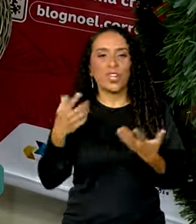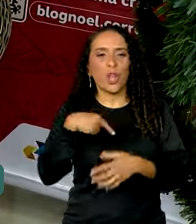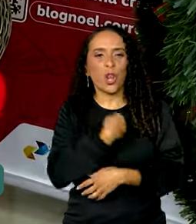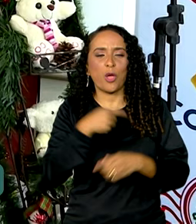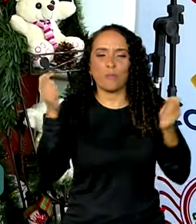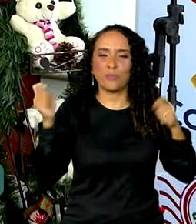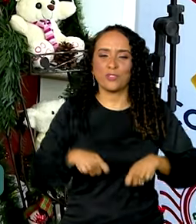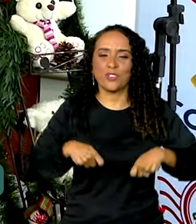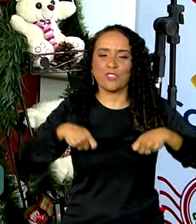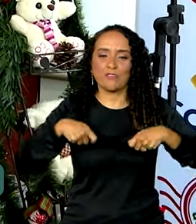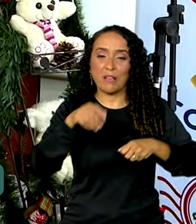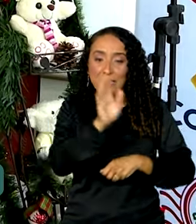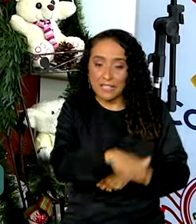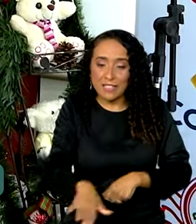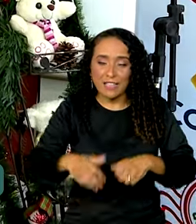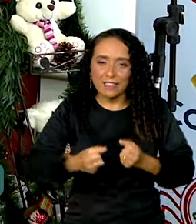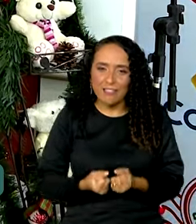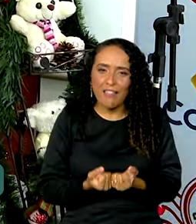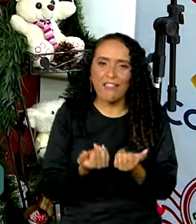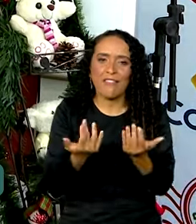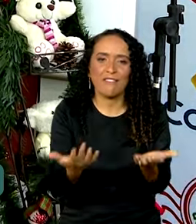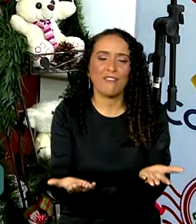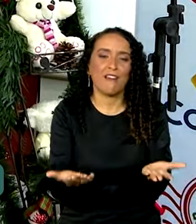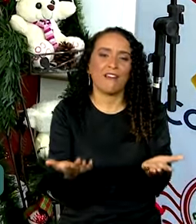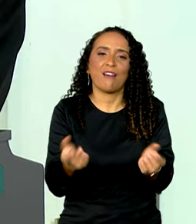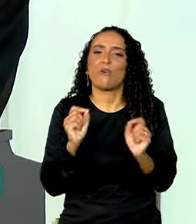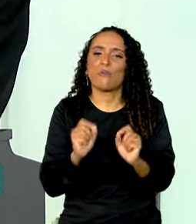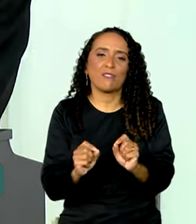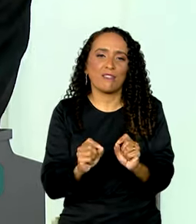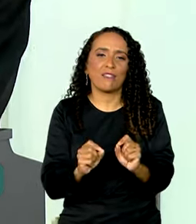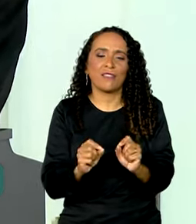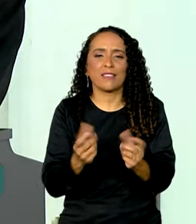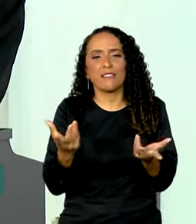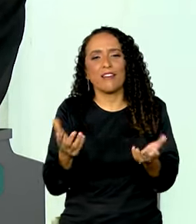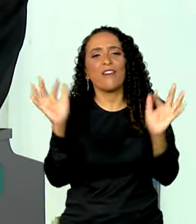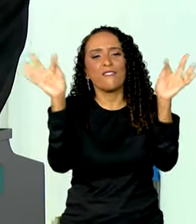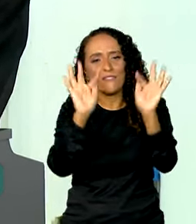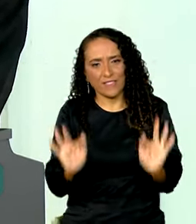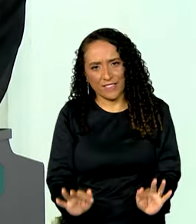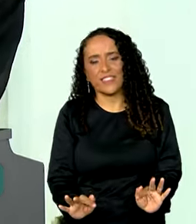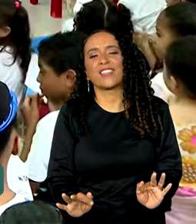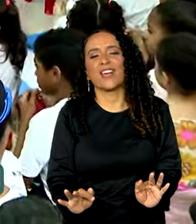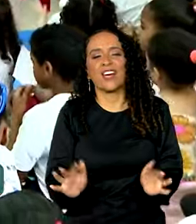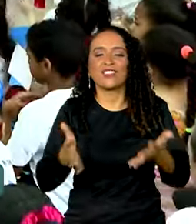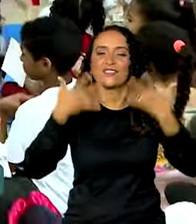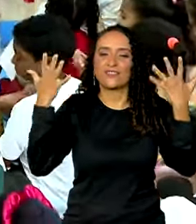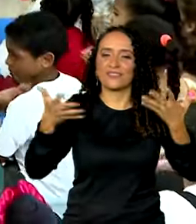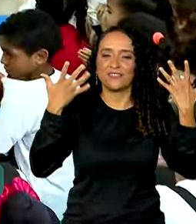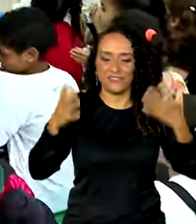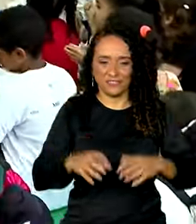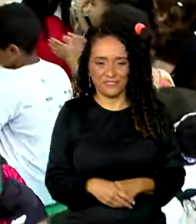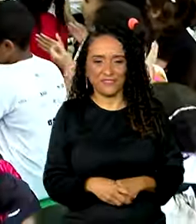possa levar para as crianças que não têm condições um pouco de felicidade, um pouco de alegria.